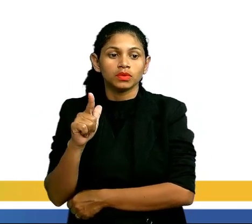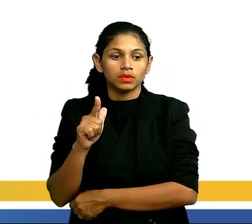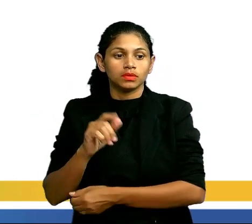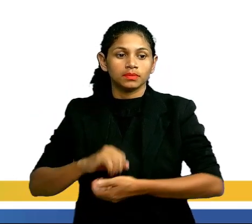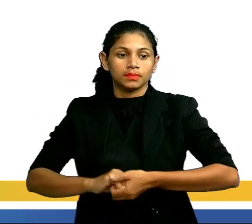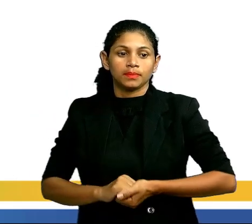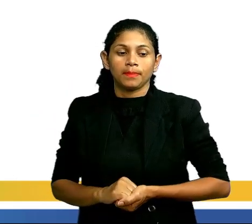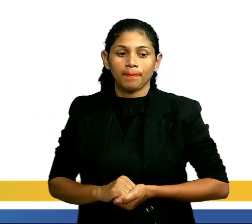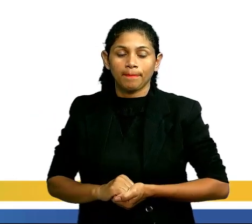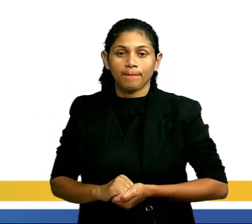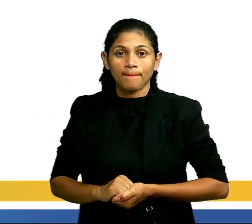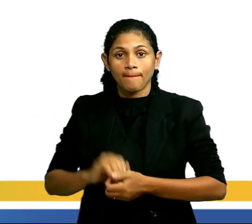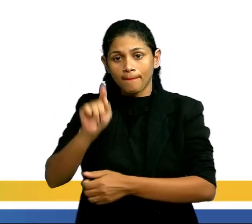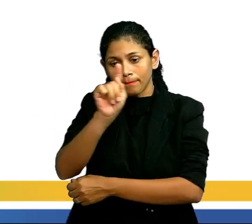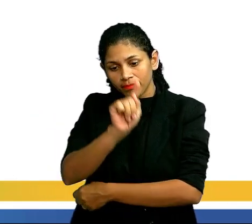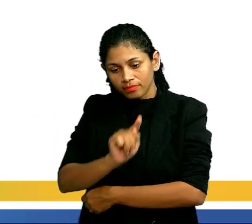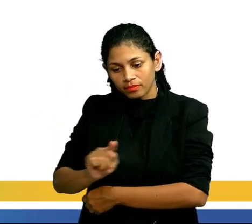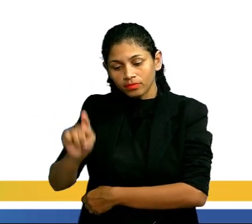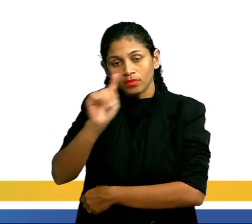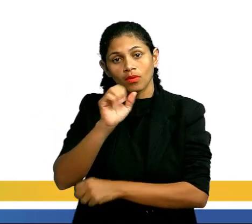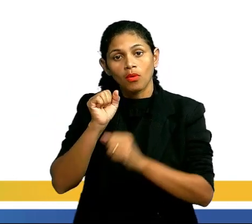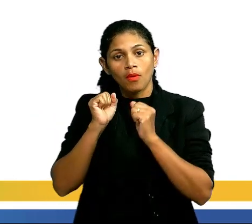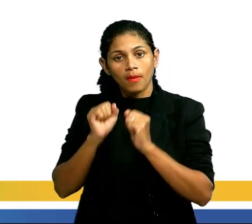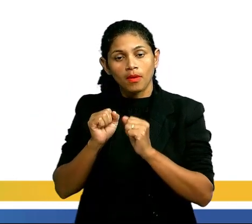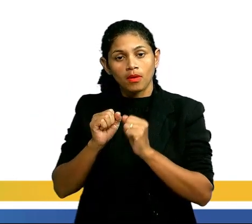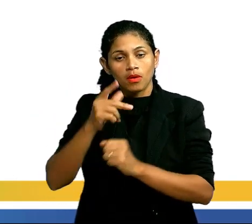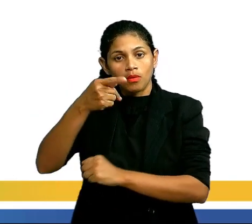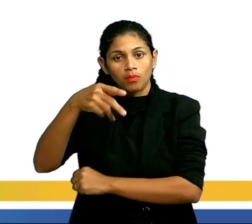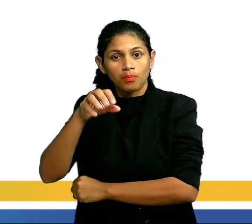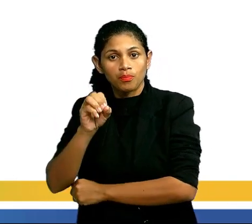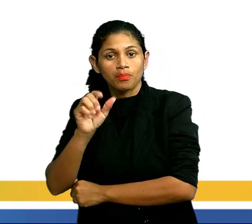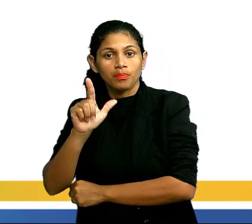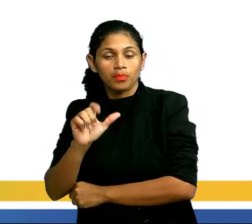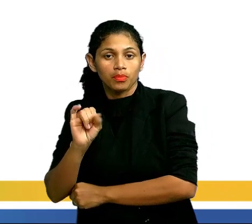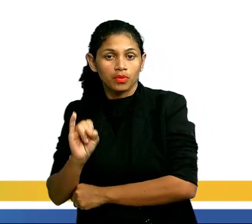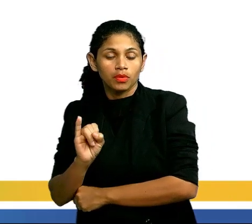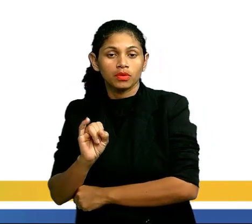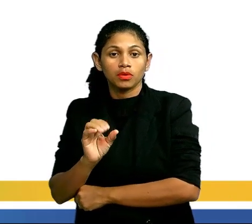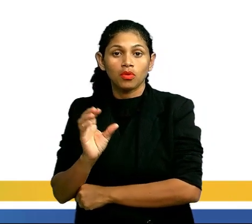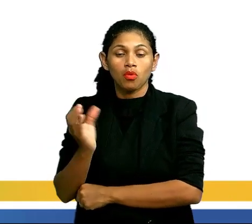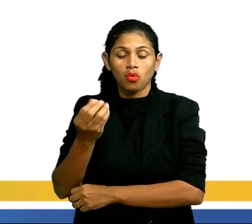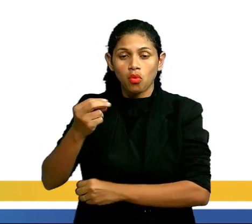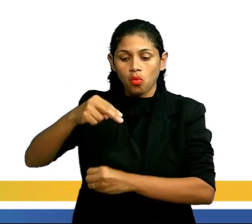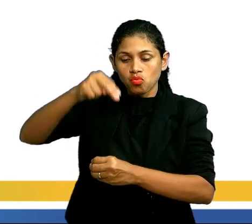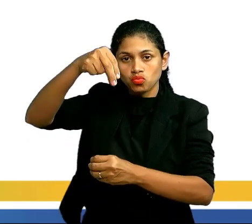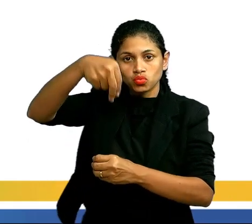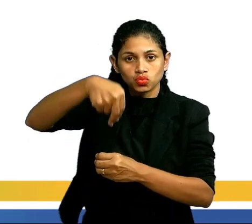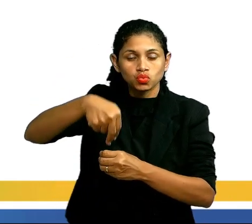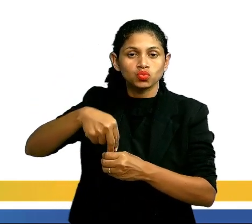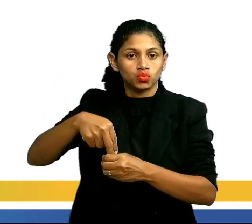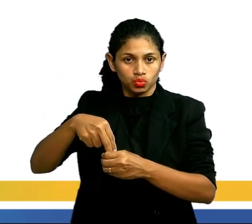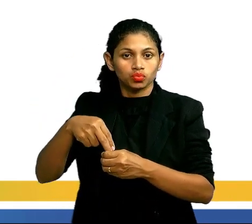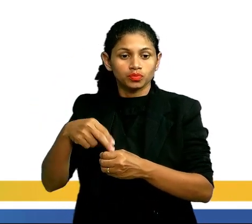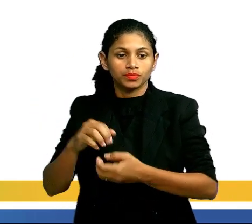Perfeito? Esses anéis, eles podem ser polinucleados ou eles podem ser conúcleos condensados. Se os anéis estiverem